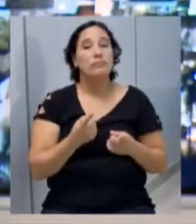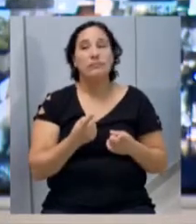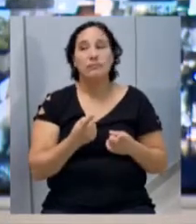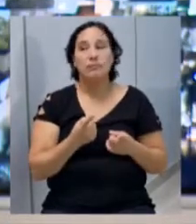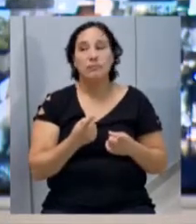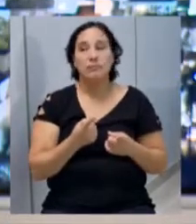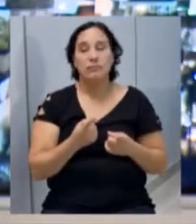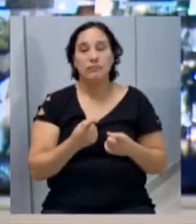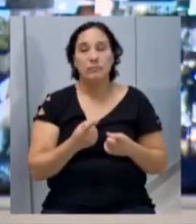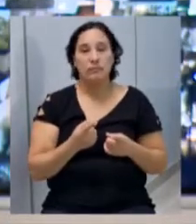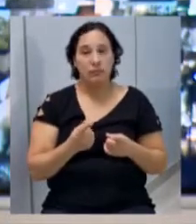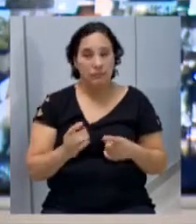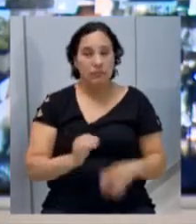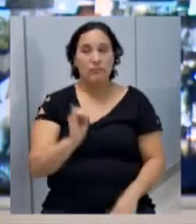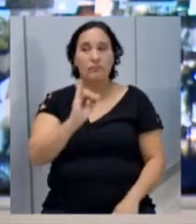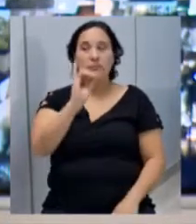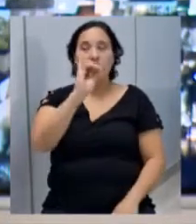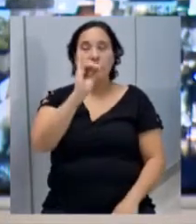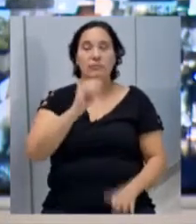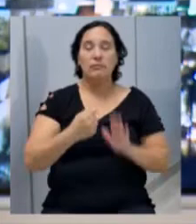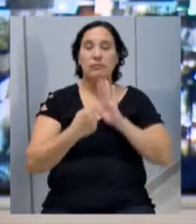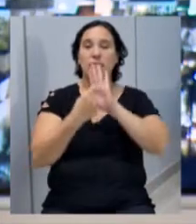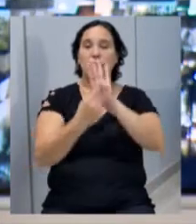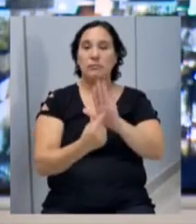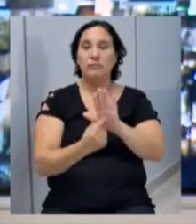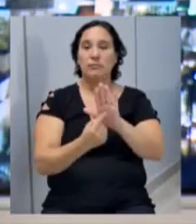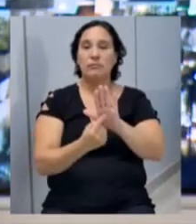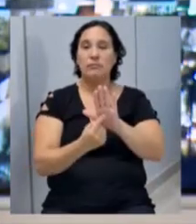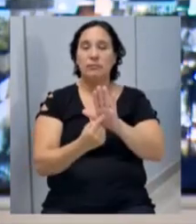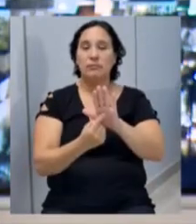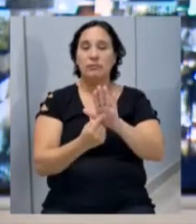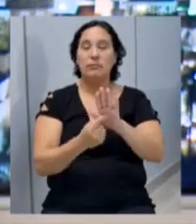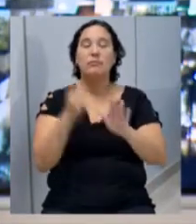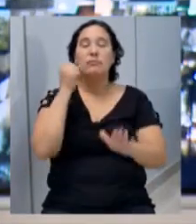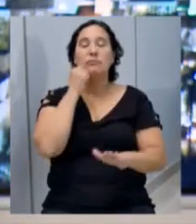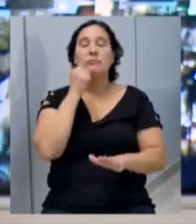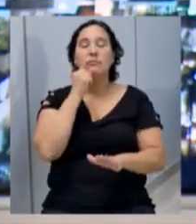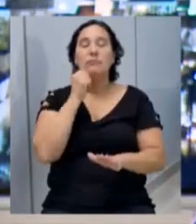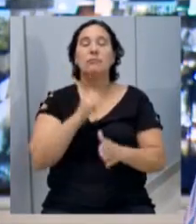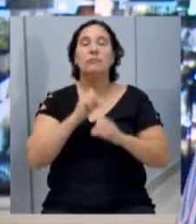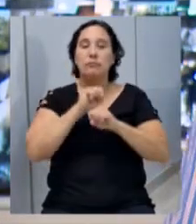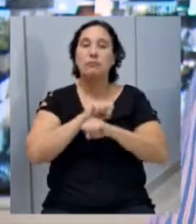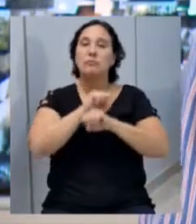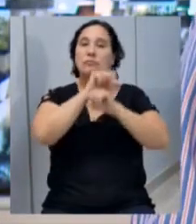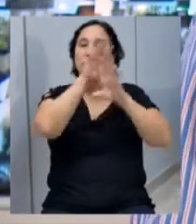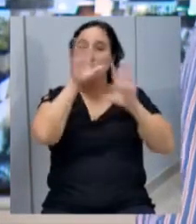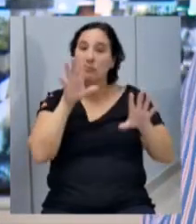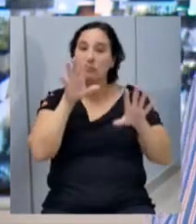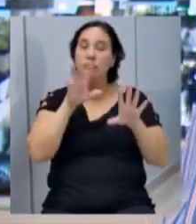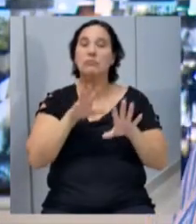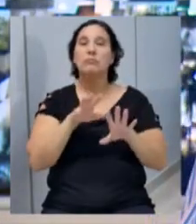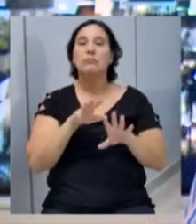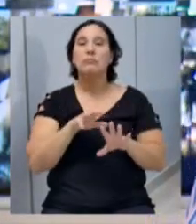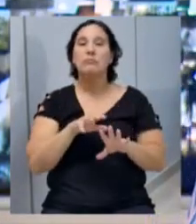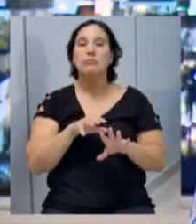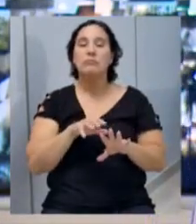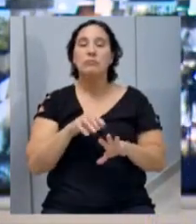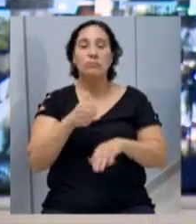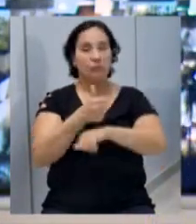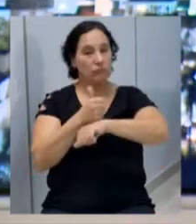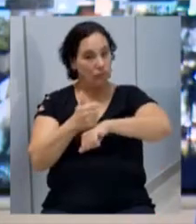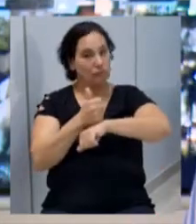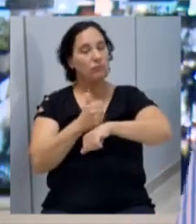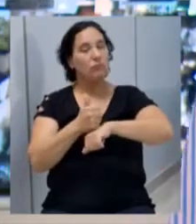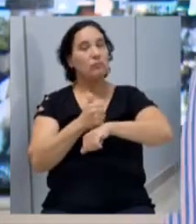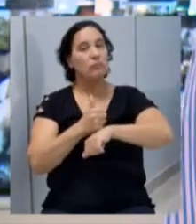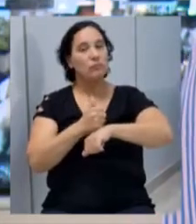de muito grande valia essa apresentação que a Andressa fez com nós, de uma forma clara, de uma forma profissional e